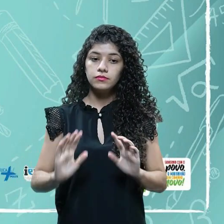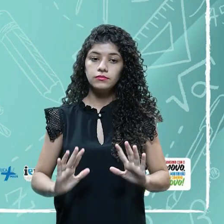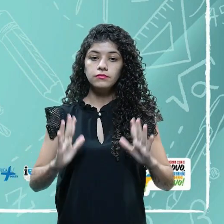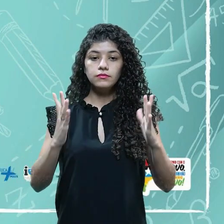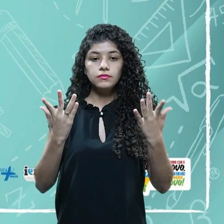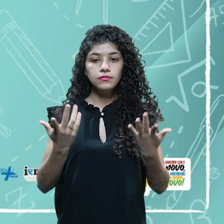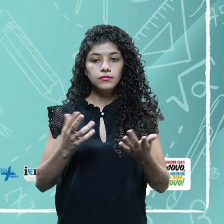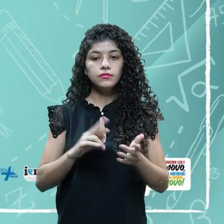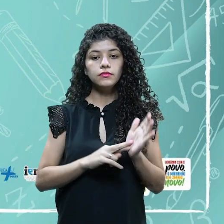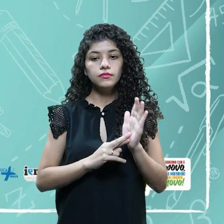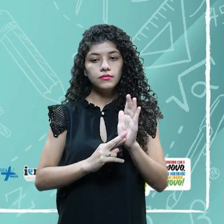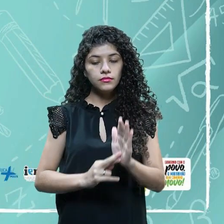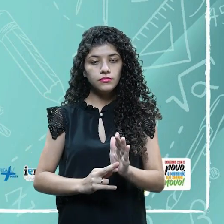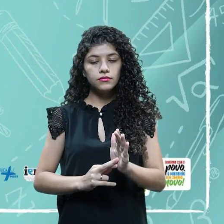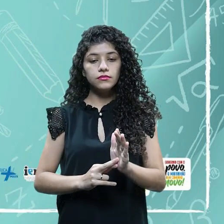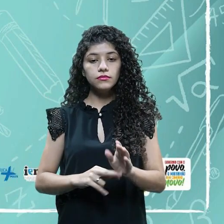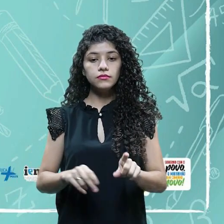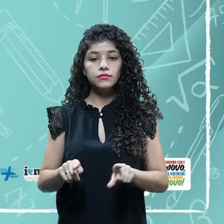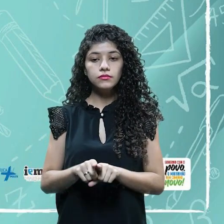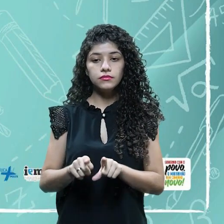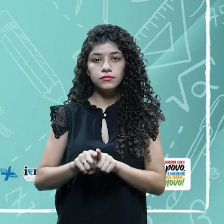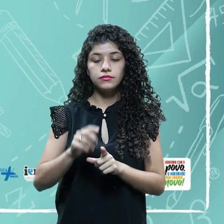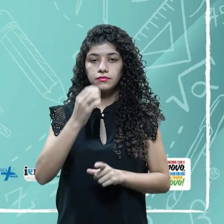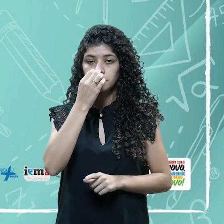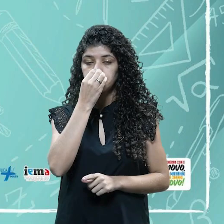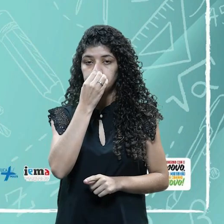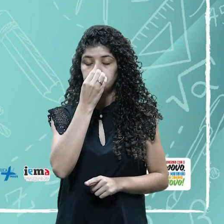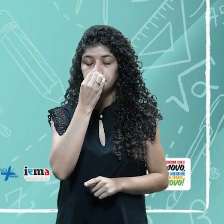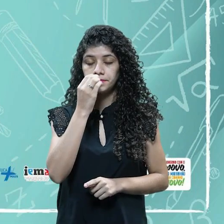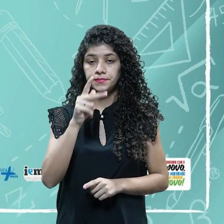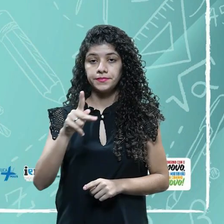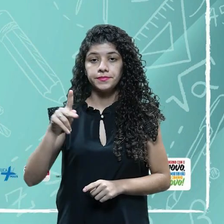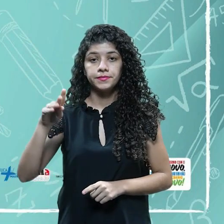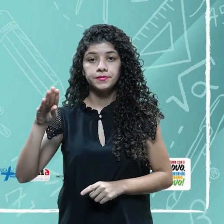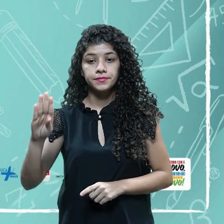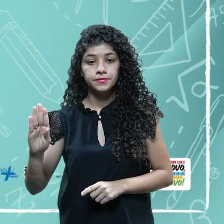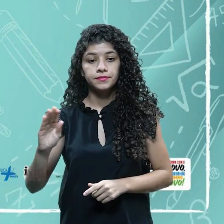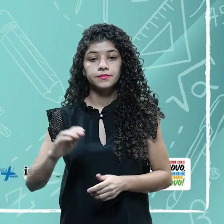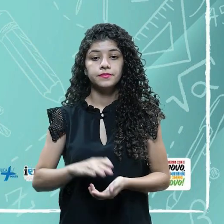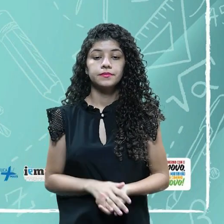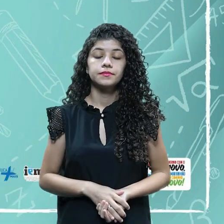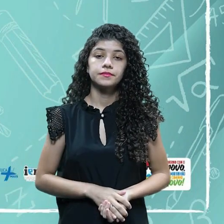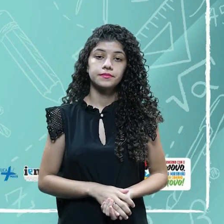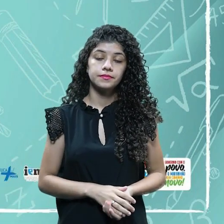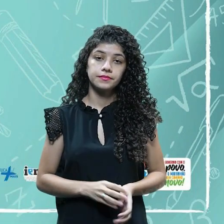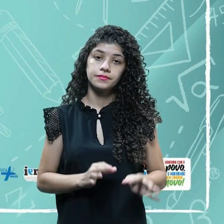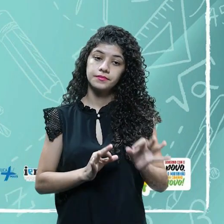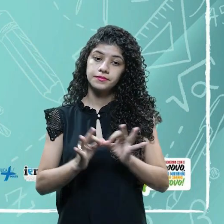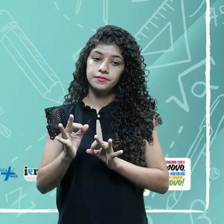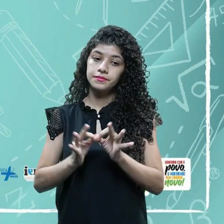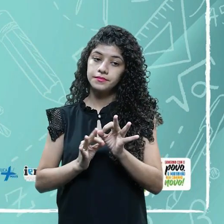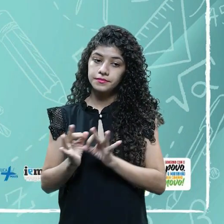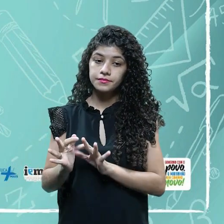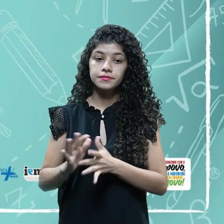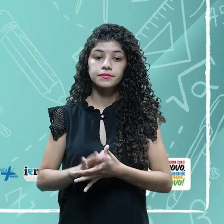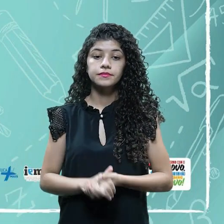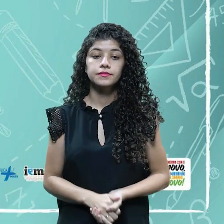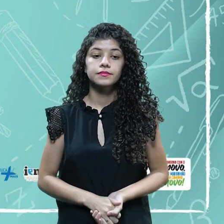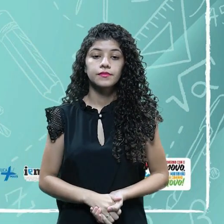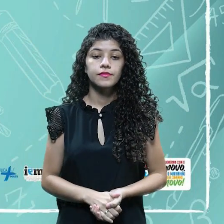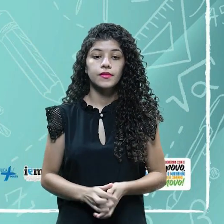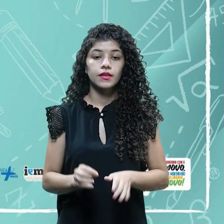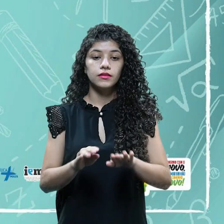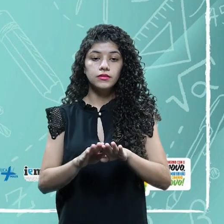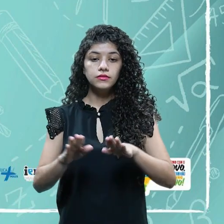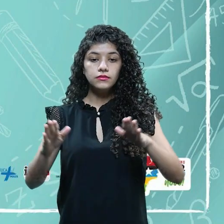normas oficiais, né? Para o cerimonial público, ordem e precedência oficial, composição de lugares